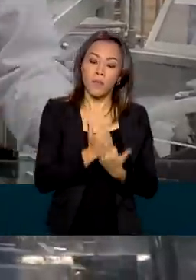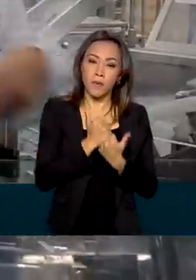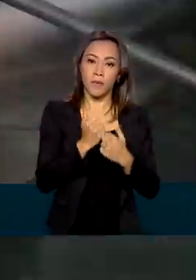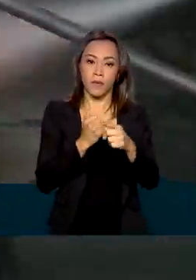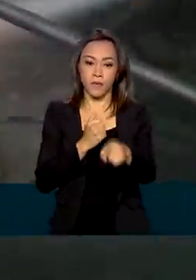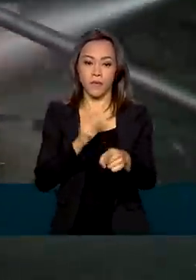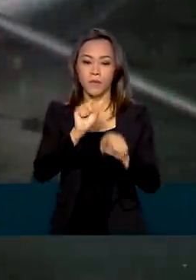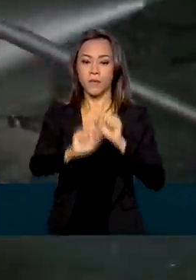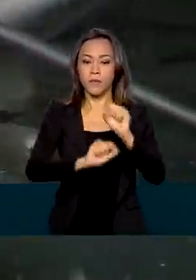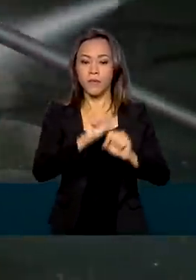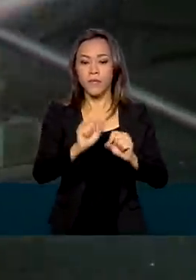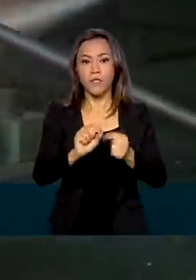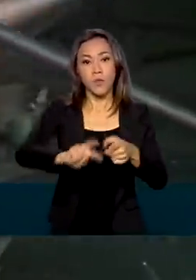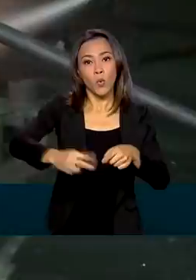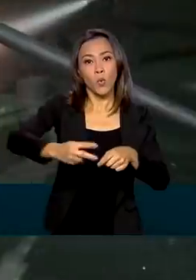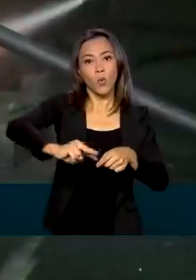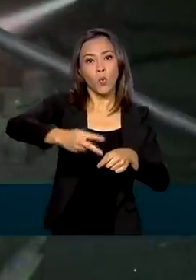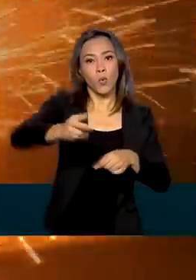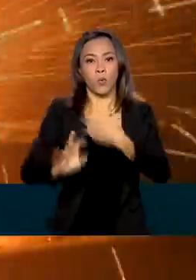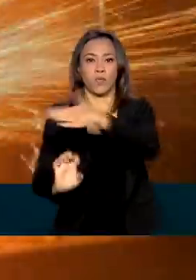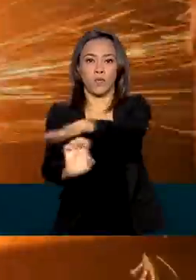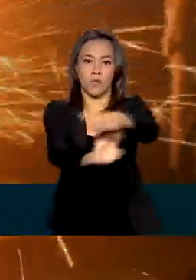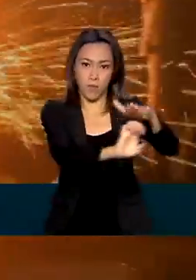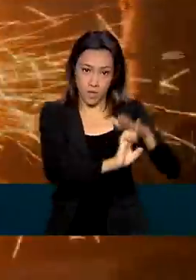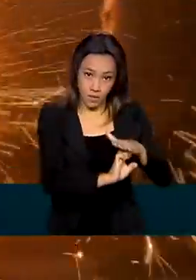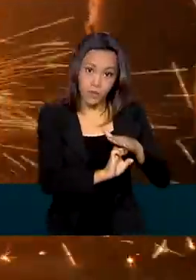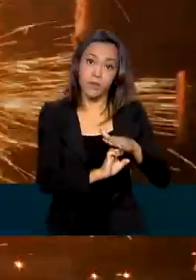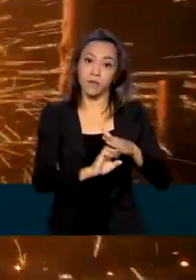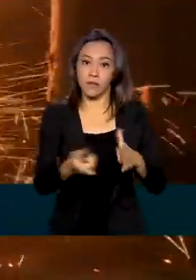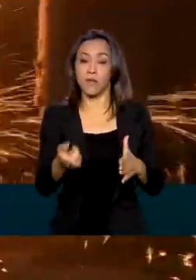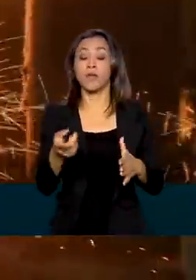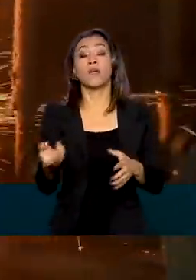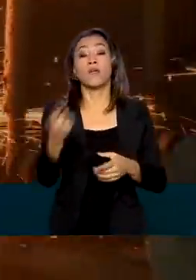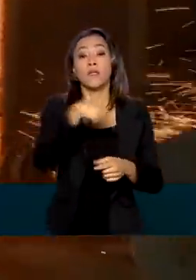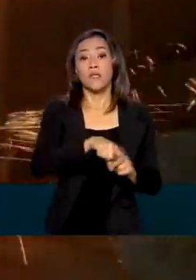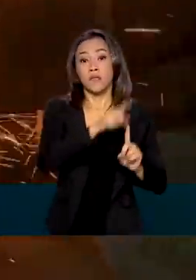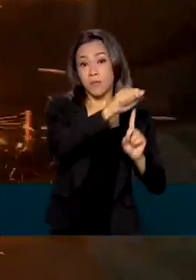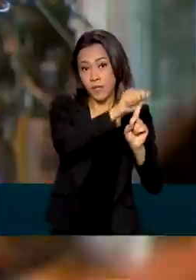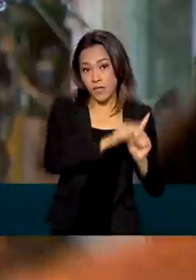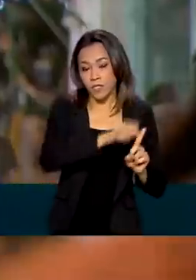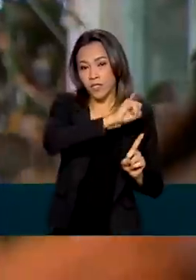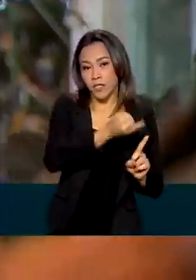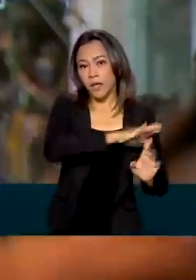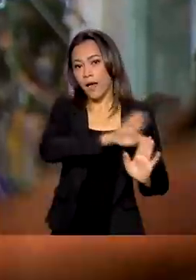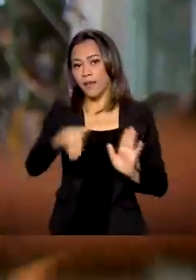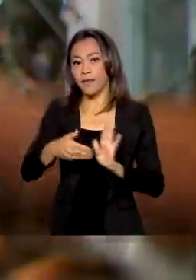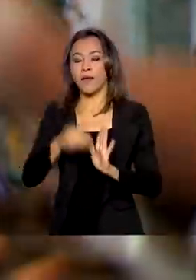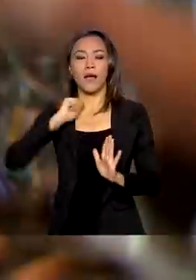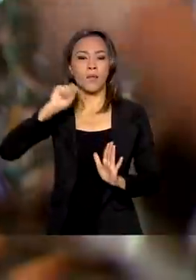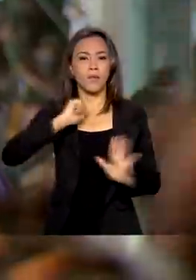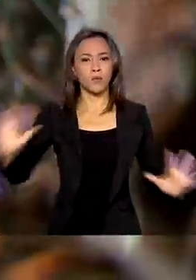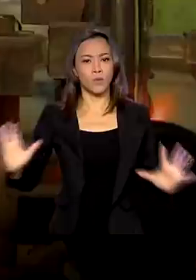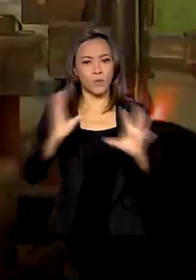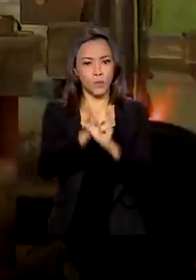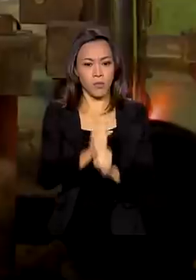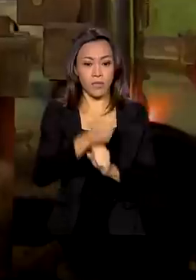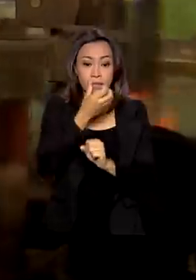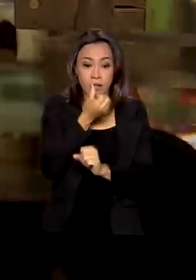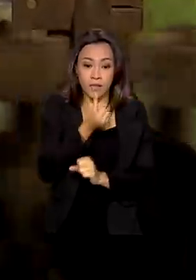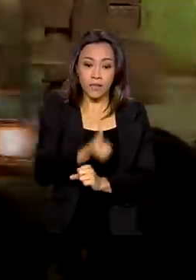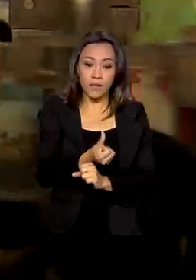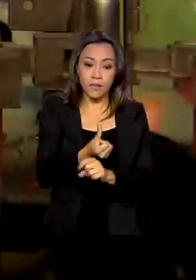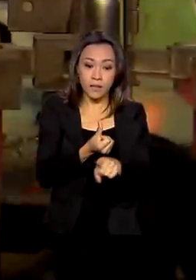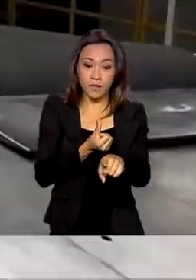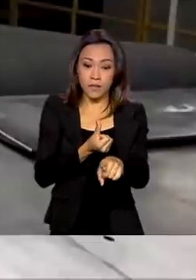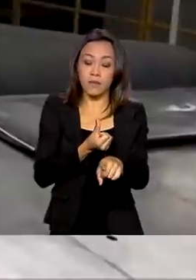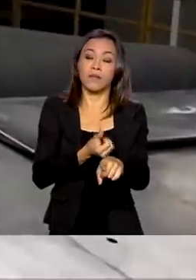lucro líquido das empresas. No acumulado de janeiro a abril, os tributos somaram quase 603 bilhões de